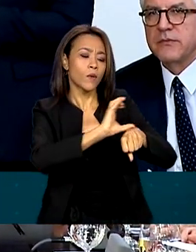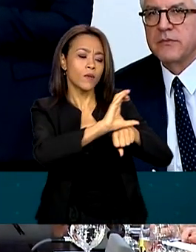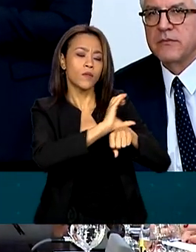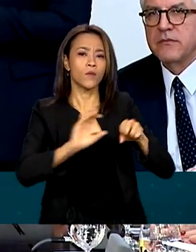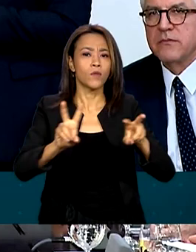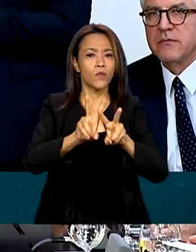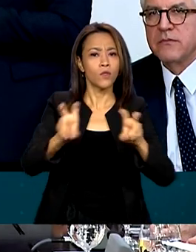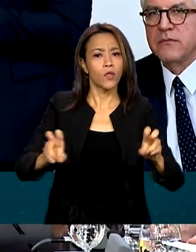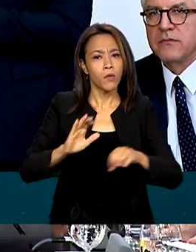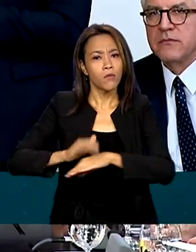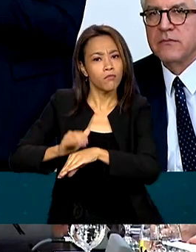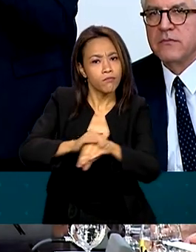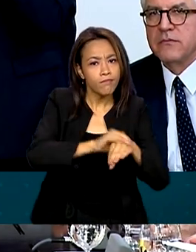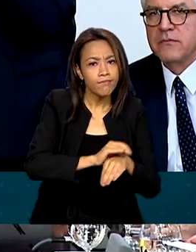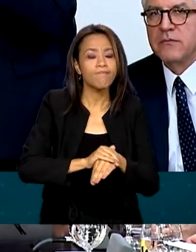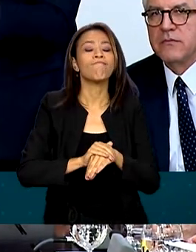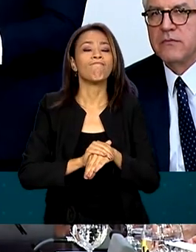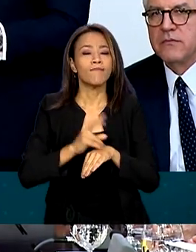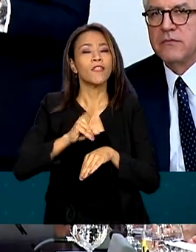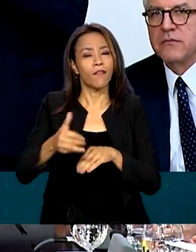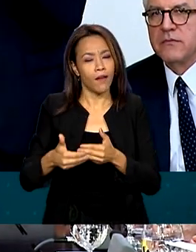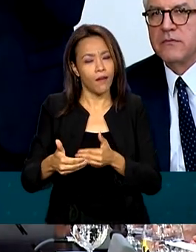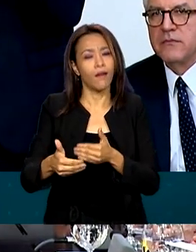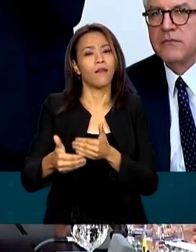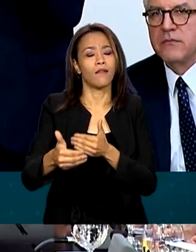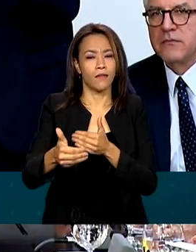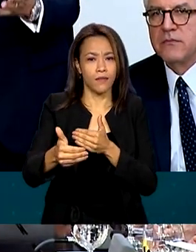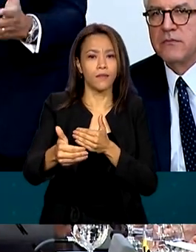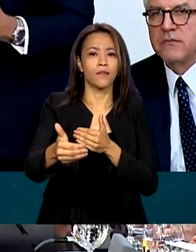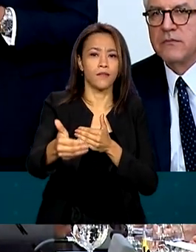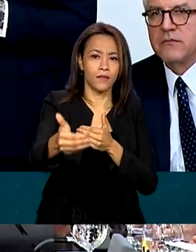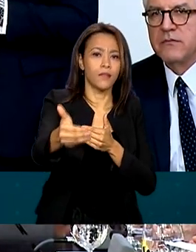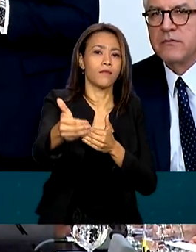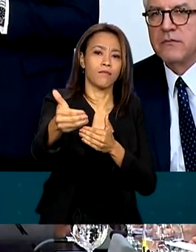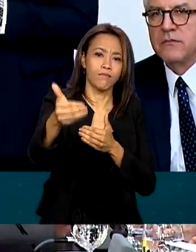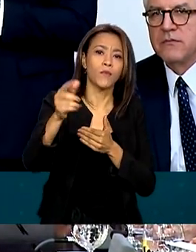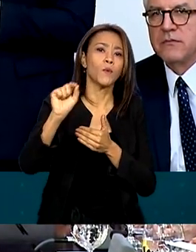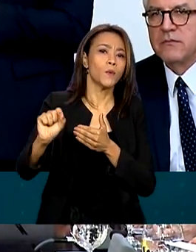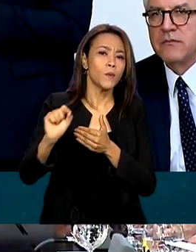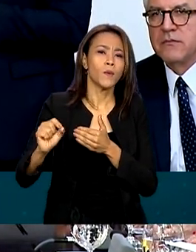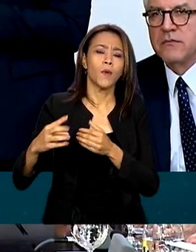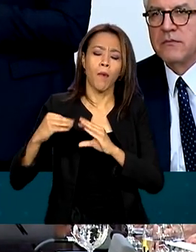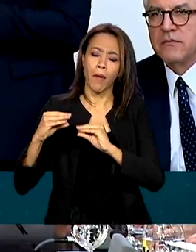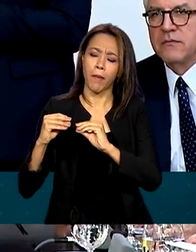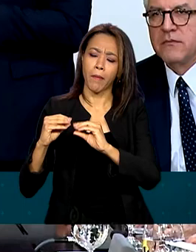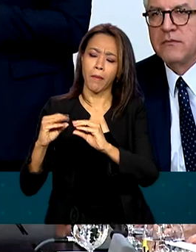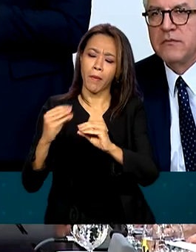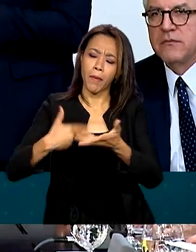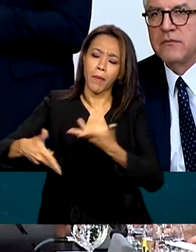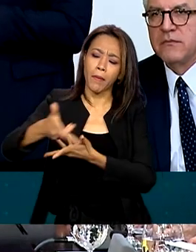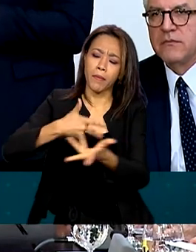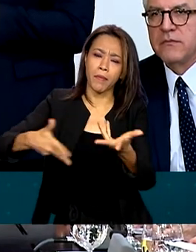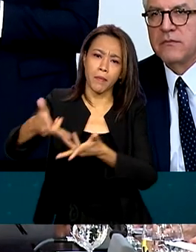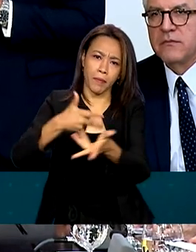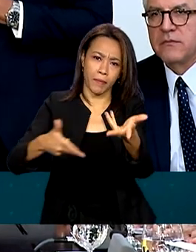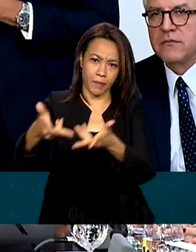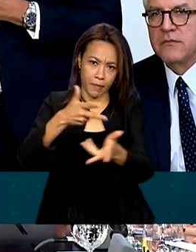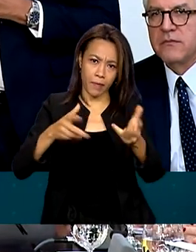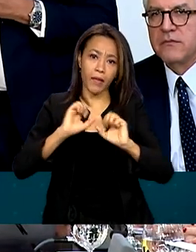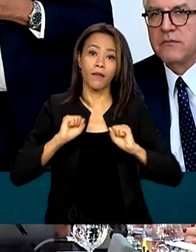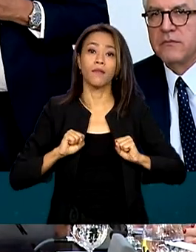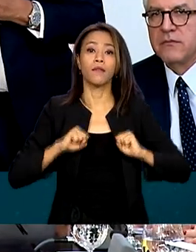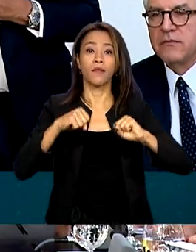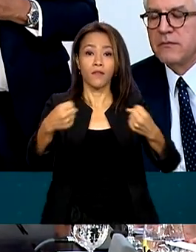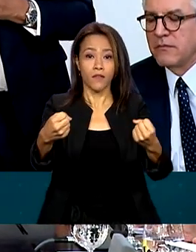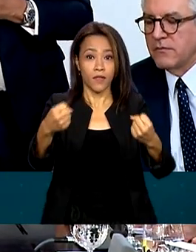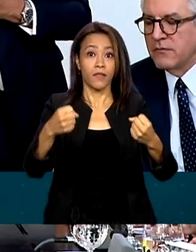dessas ações que, por certo, terão rumo daqui para frente, com muito diálogo, mas com muita firmeza em defesa